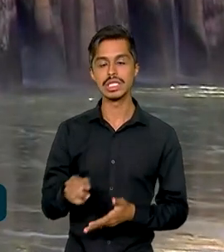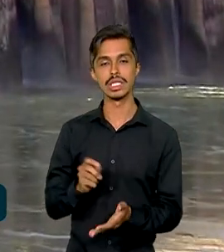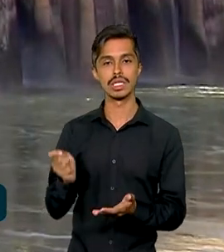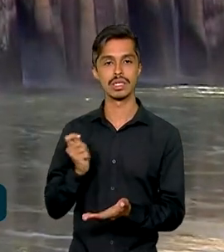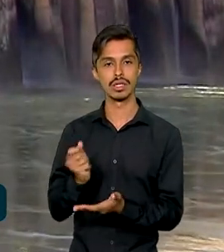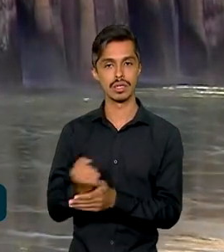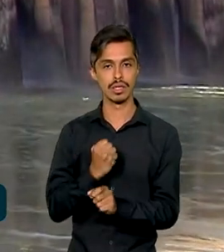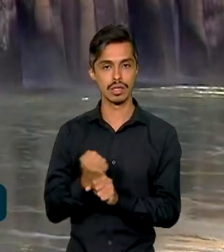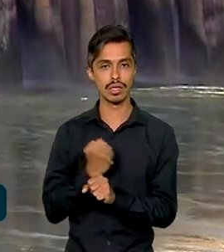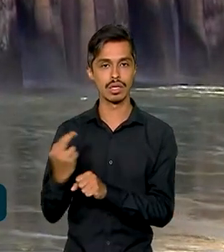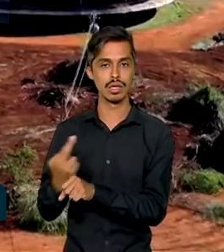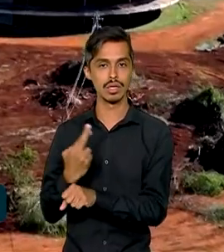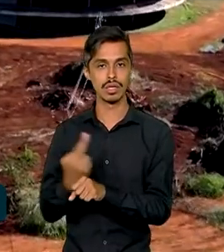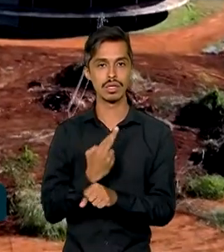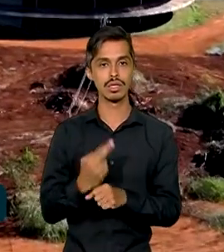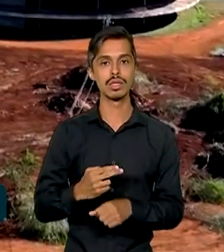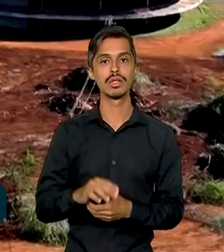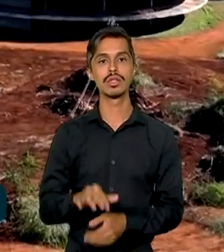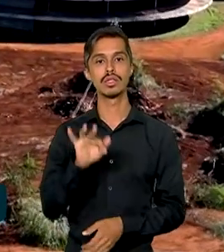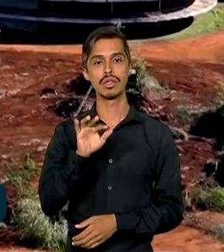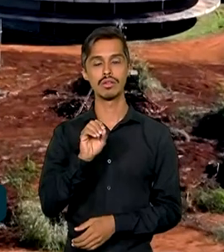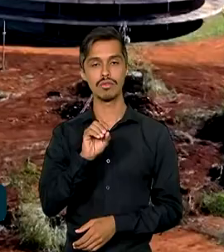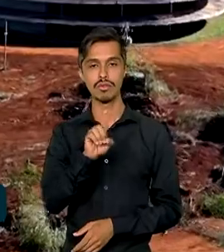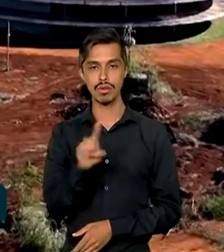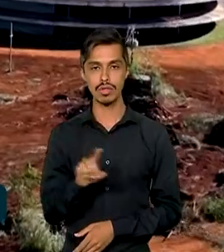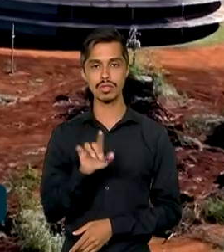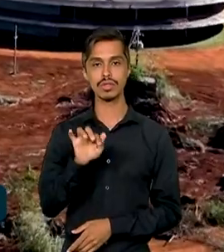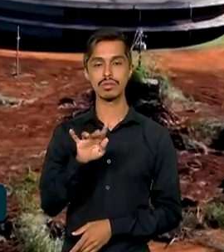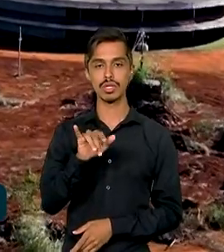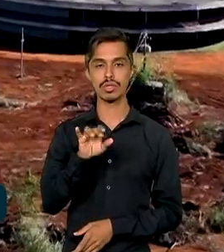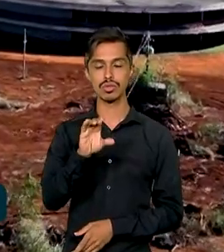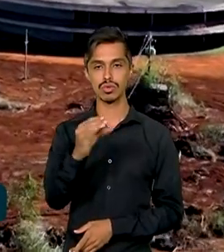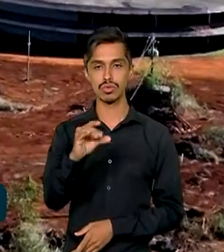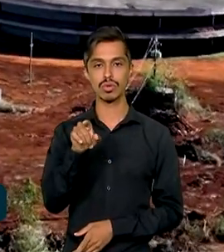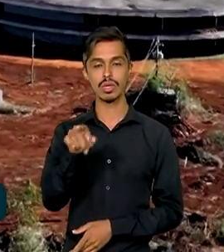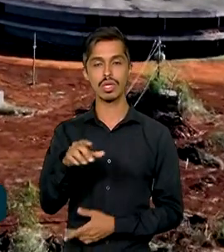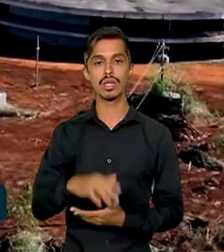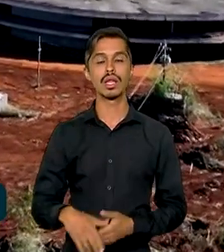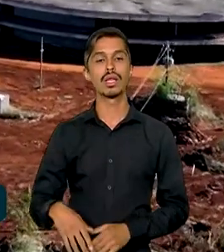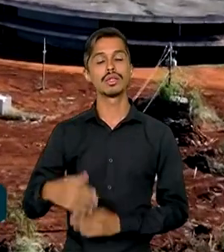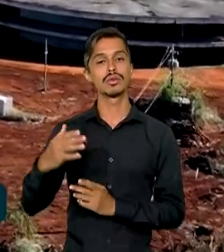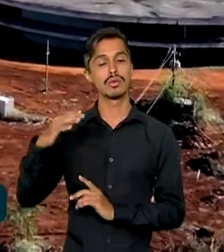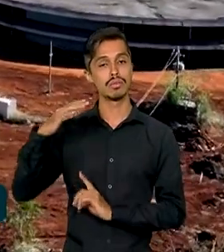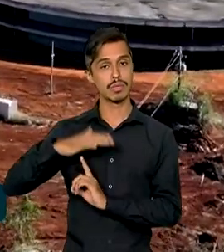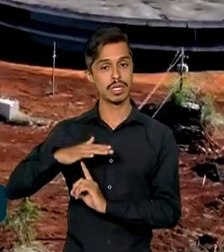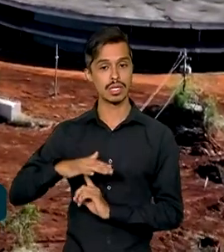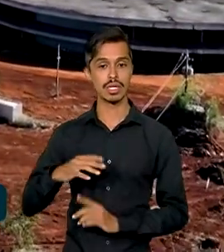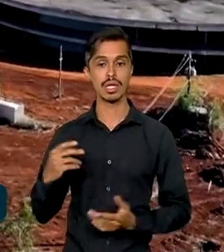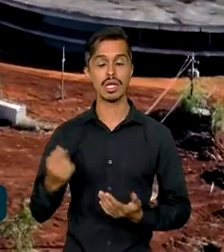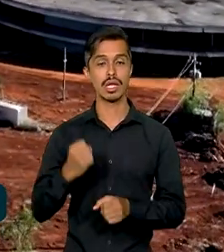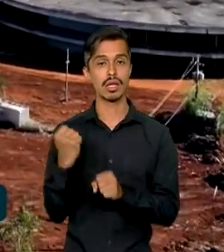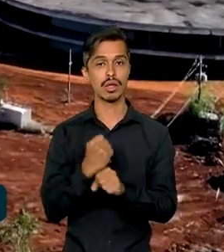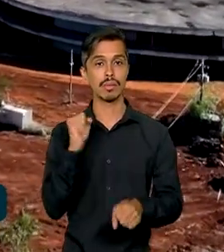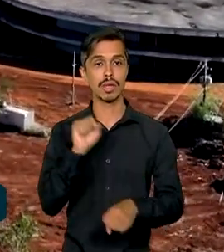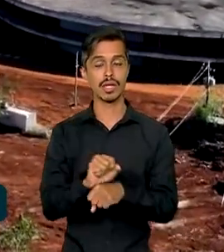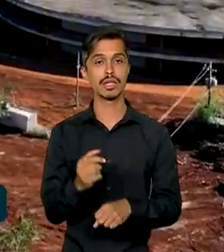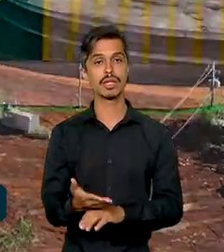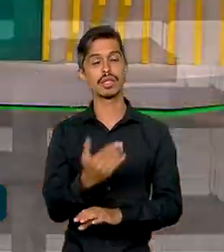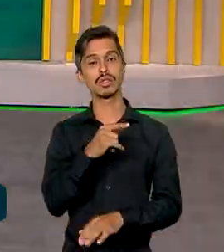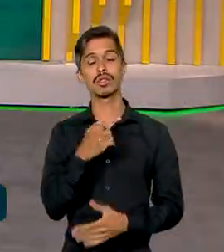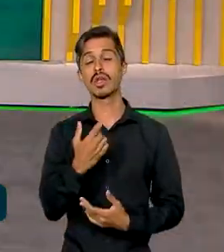no campus da UNILA, em Foz do Iguaçu, no Paraná. As obras estavam paralisadas desde 2014.